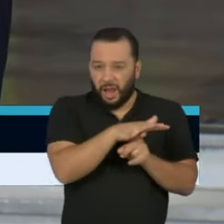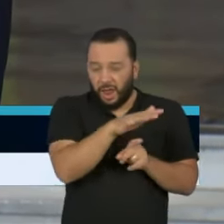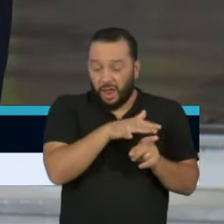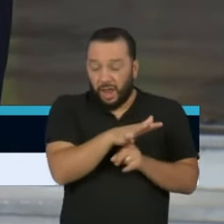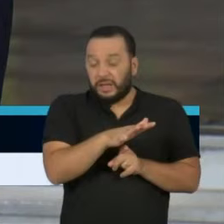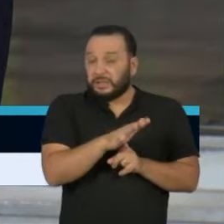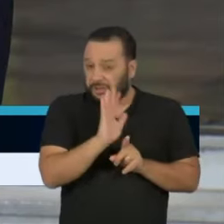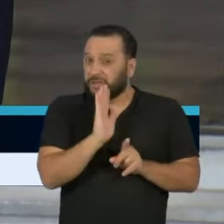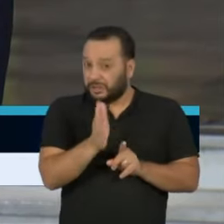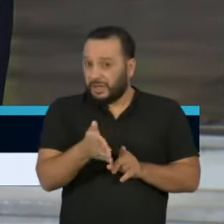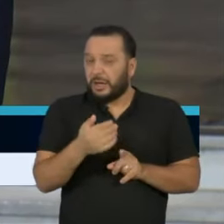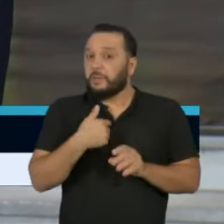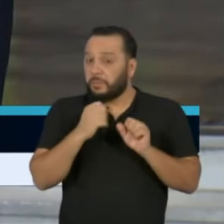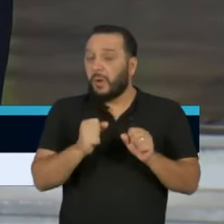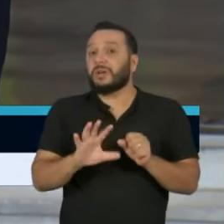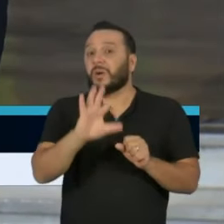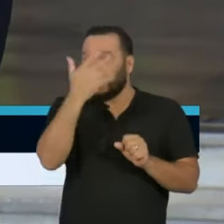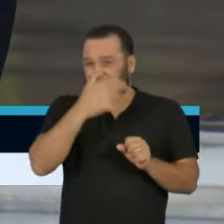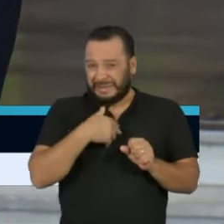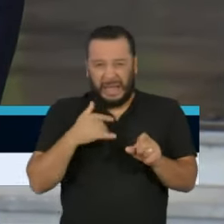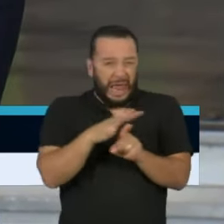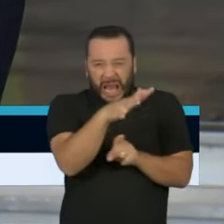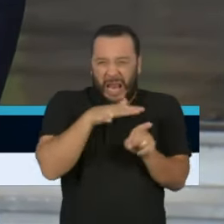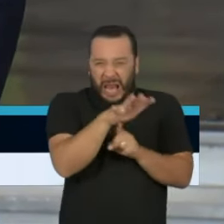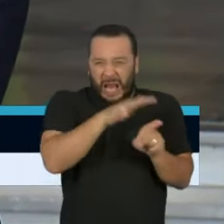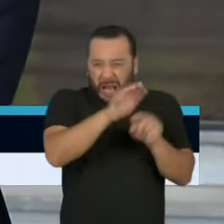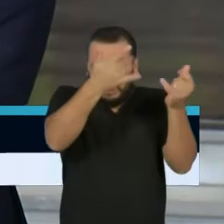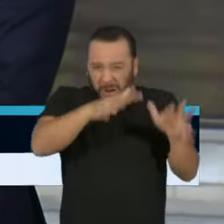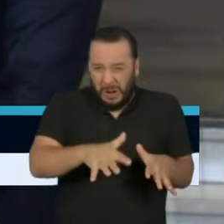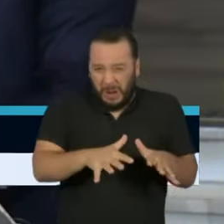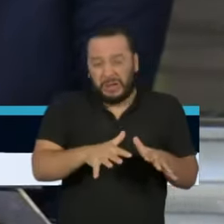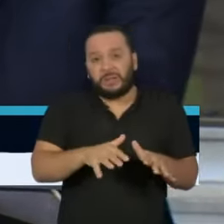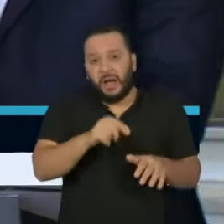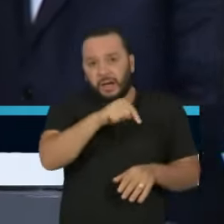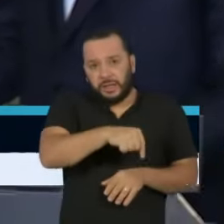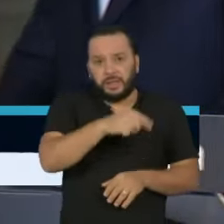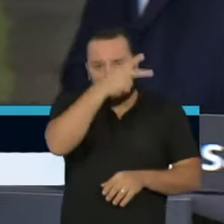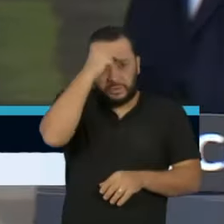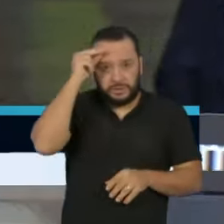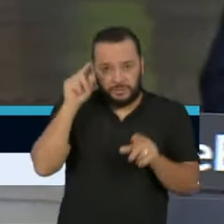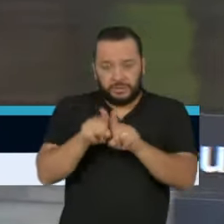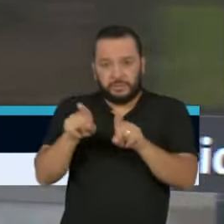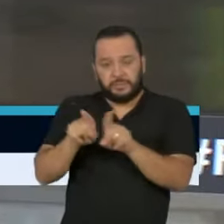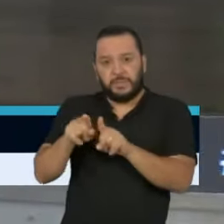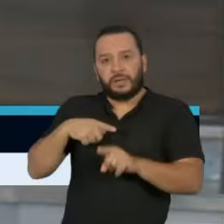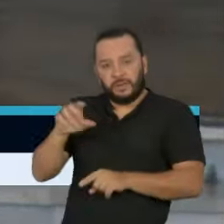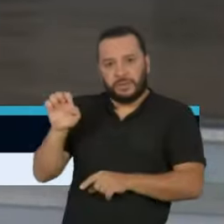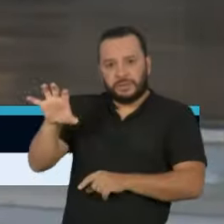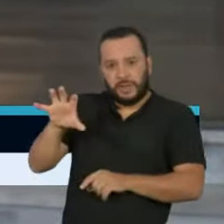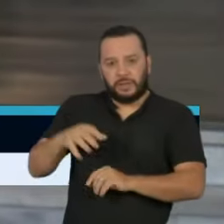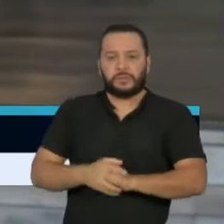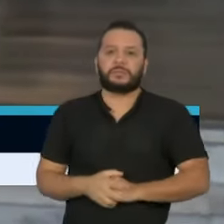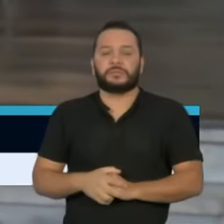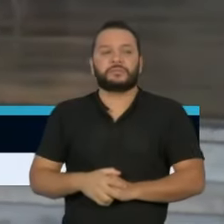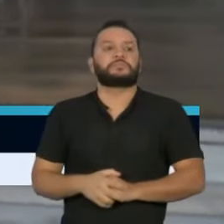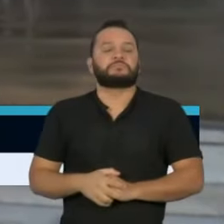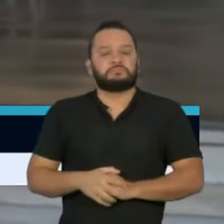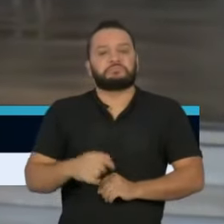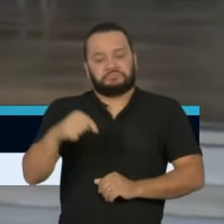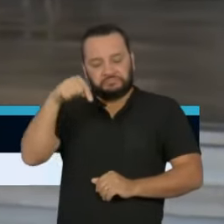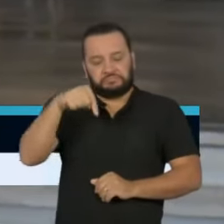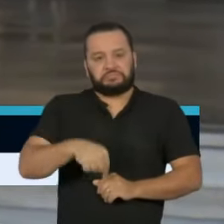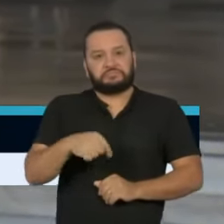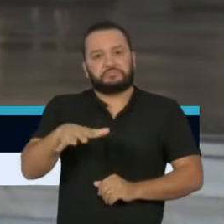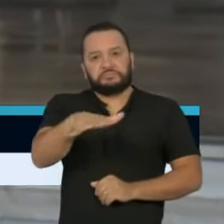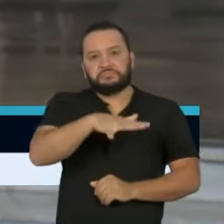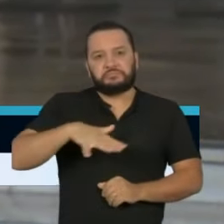sistema de municipal e também estadual. Obrigada. Em relação ao sistema municipal, a